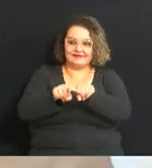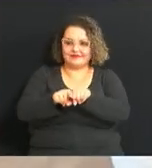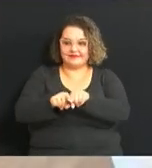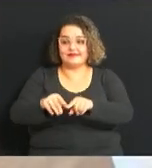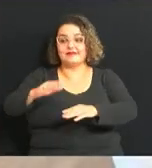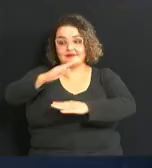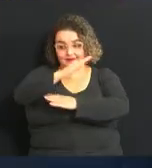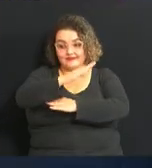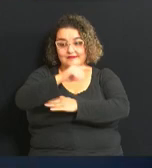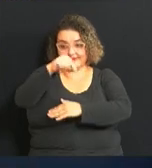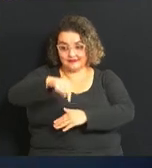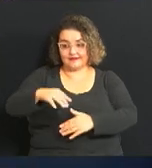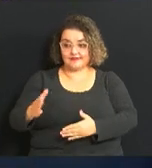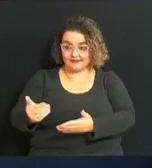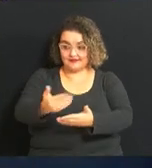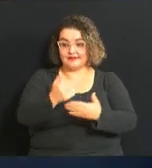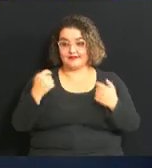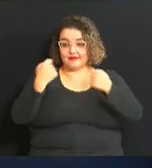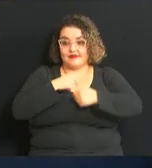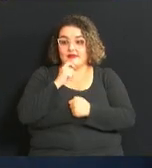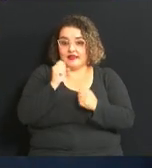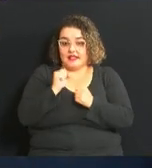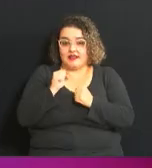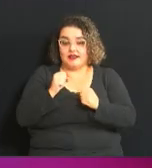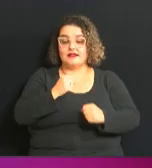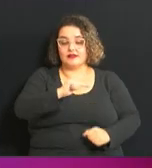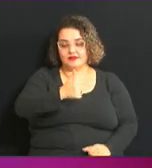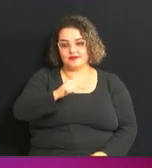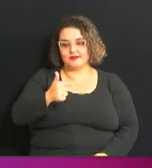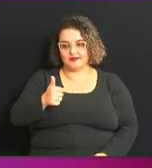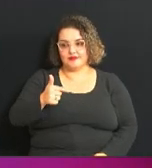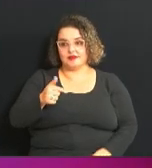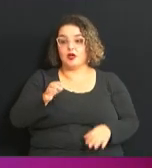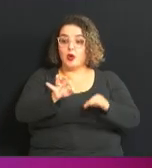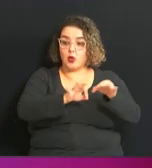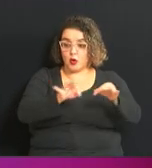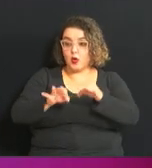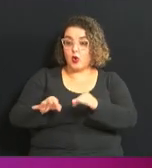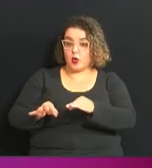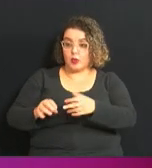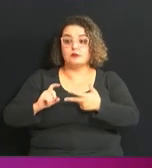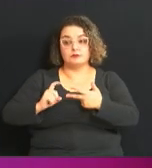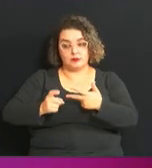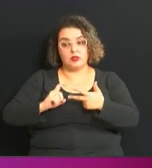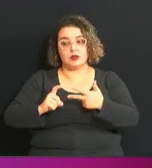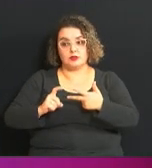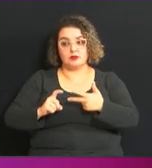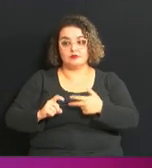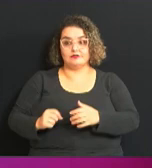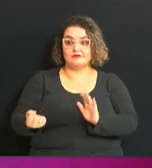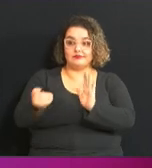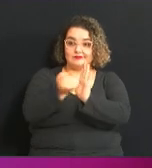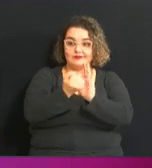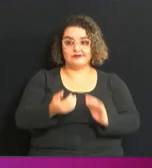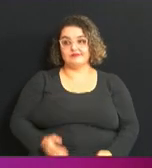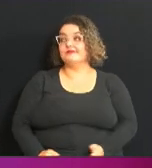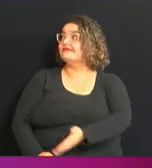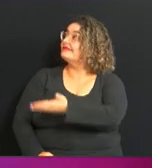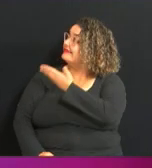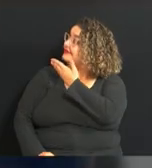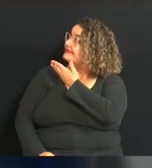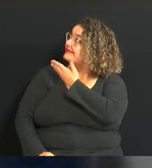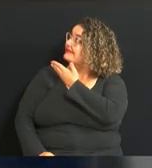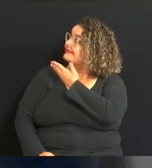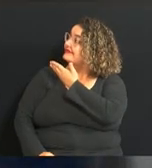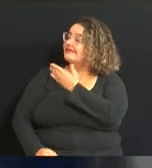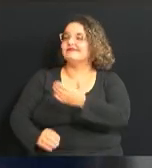Campinas aderiu a campanha do Agasalho 2022 organizada pelo Executivo com o slogan Inverno Mais Quente com a ajuda da